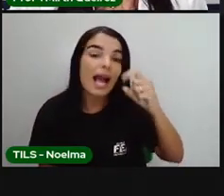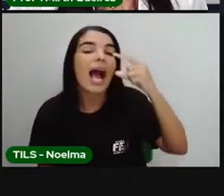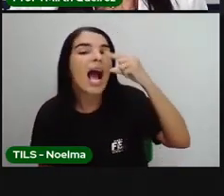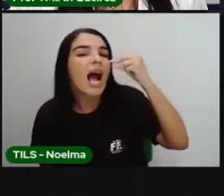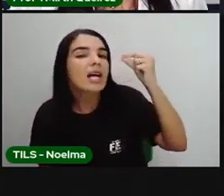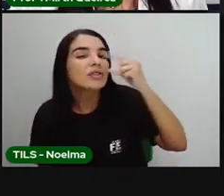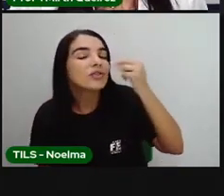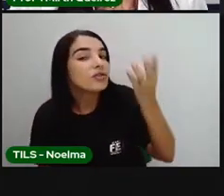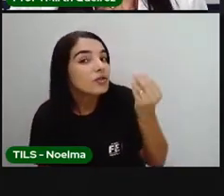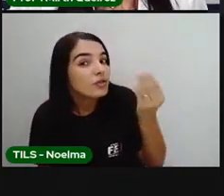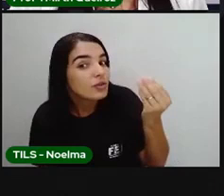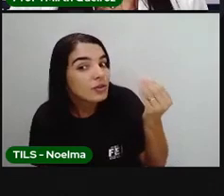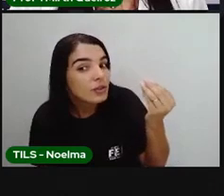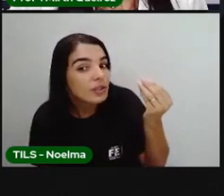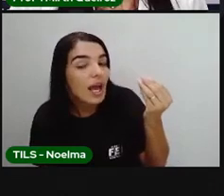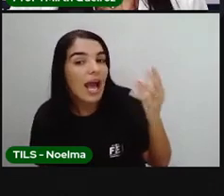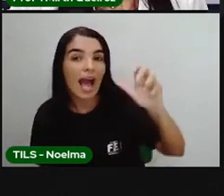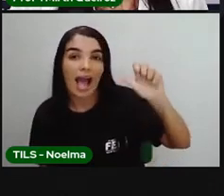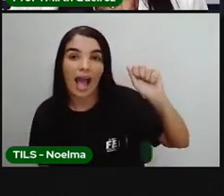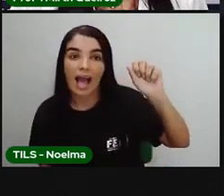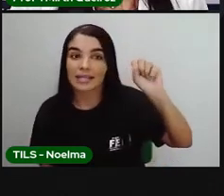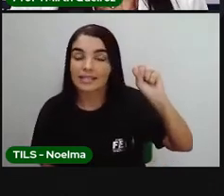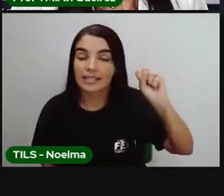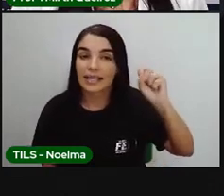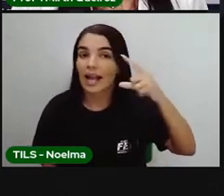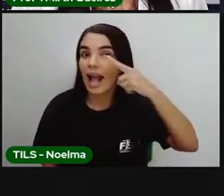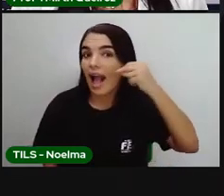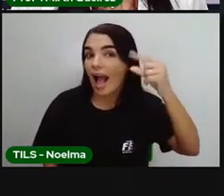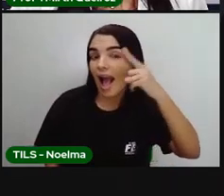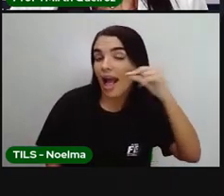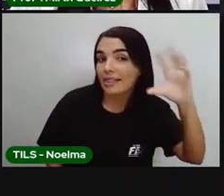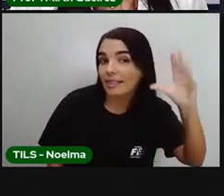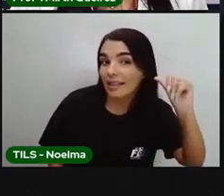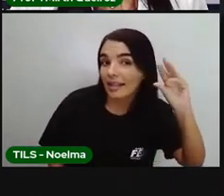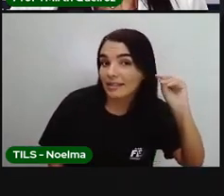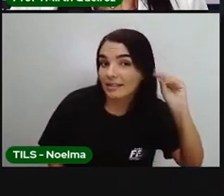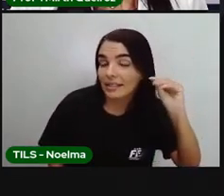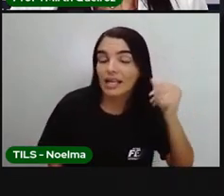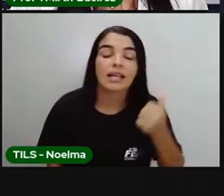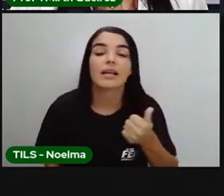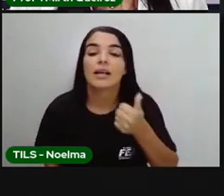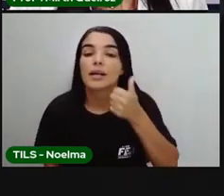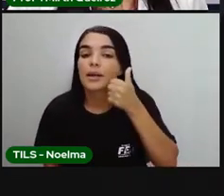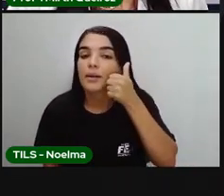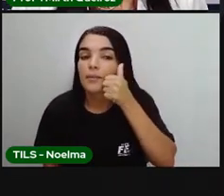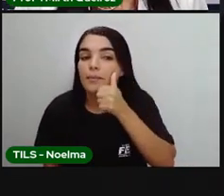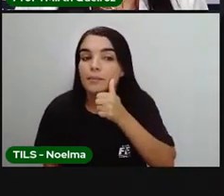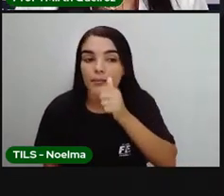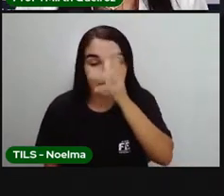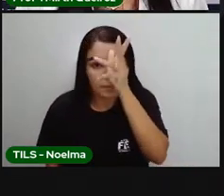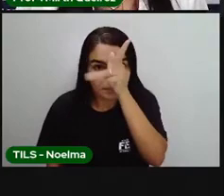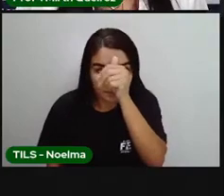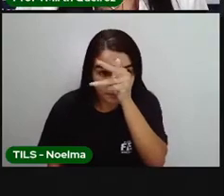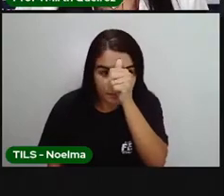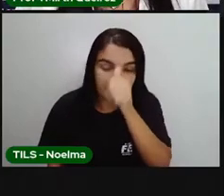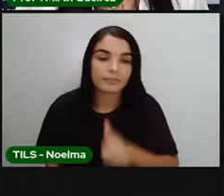As ratinhas, as gatas e as galinhas.